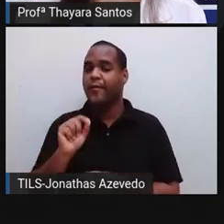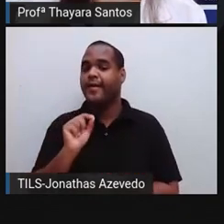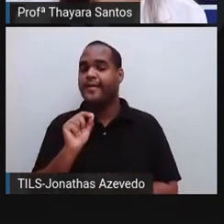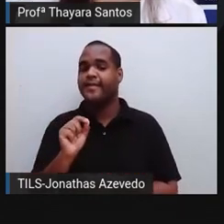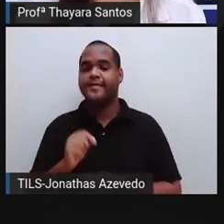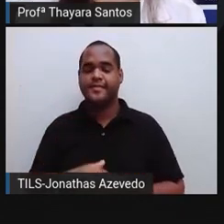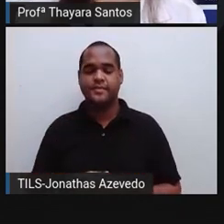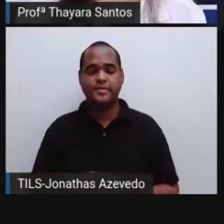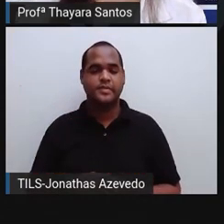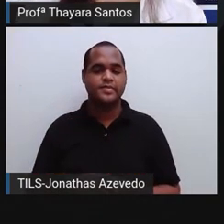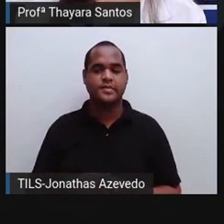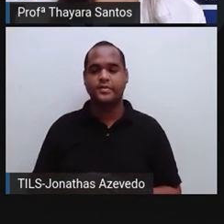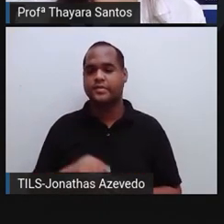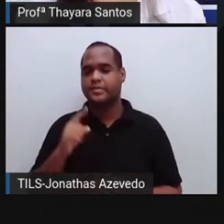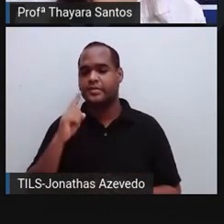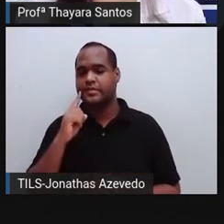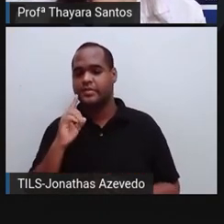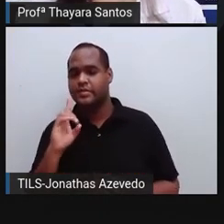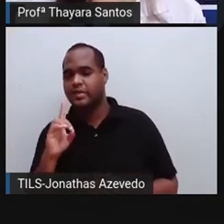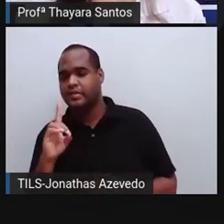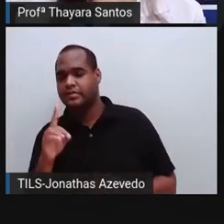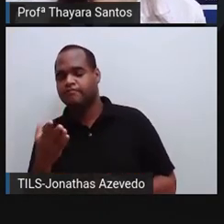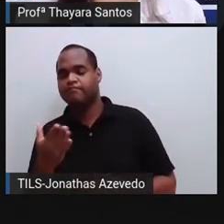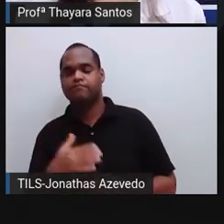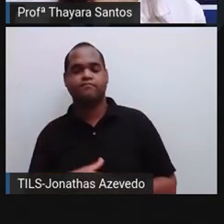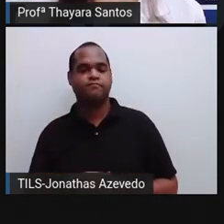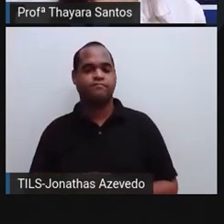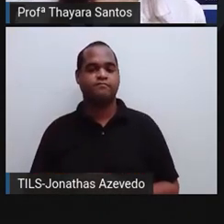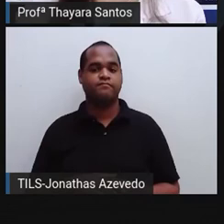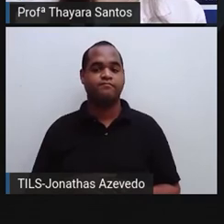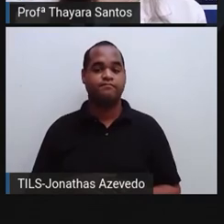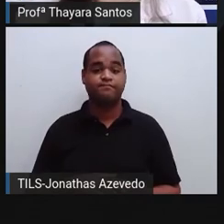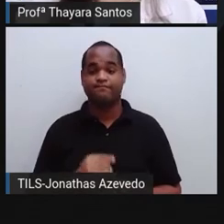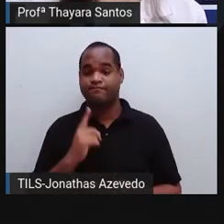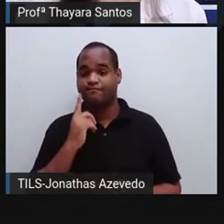de... Ah, vou colocar essa daqui. Vamos ver se é ela.